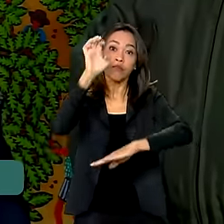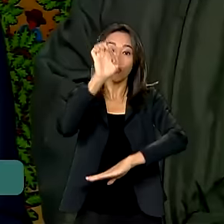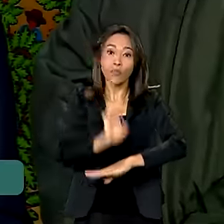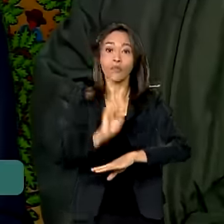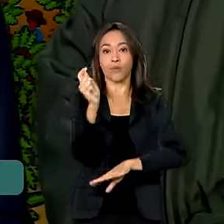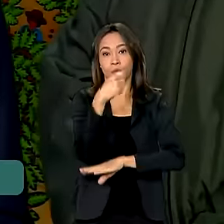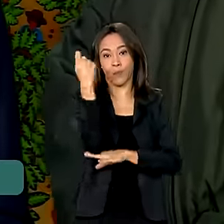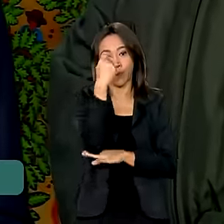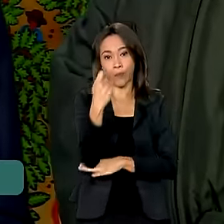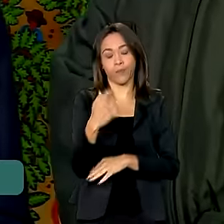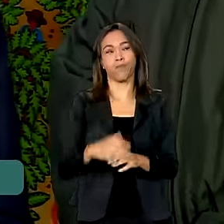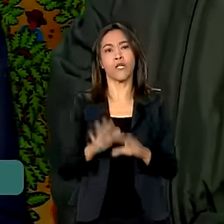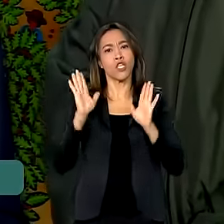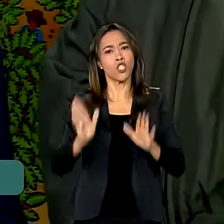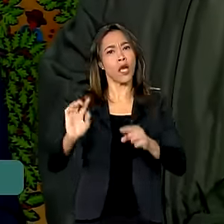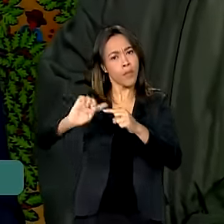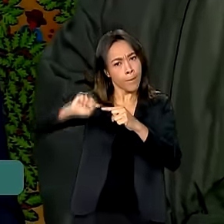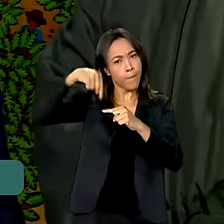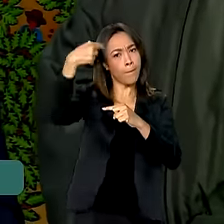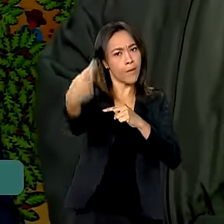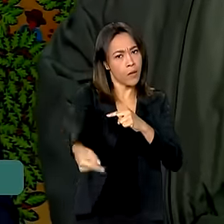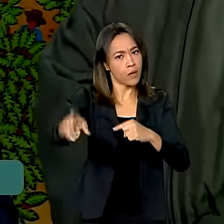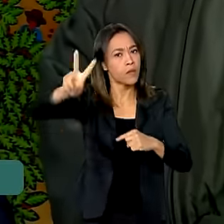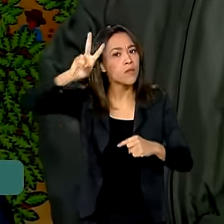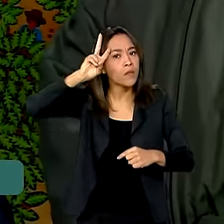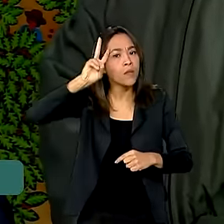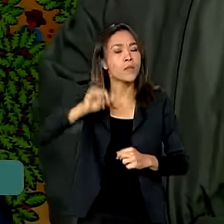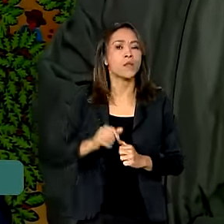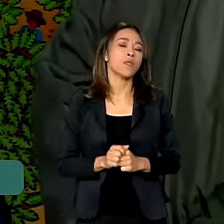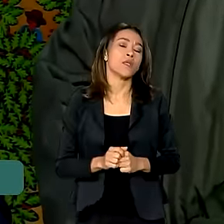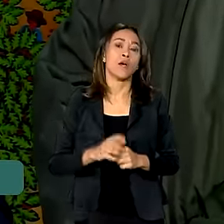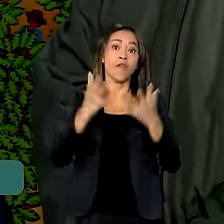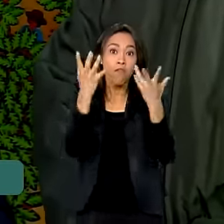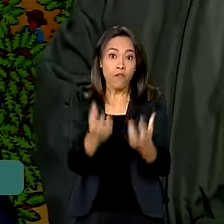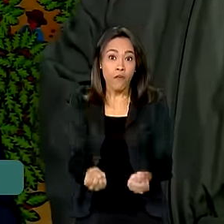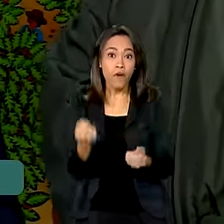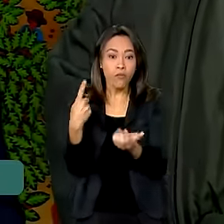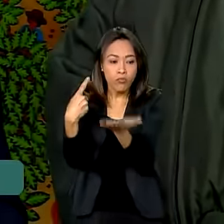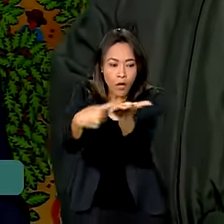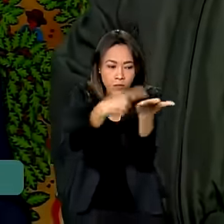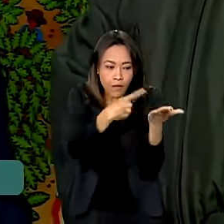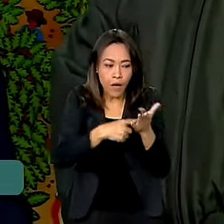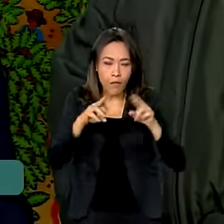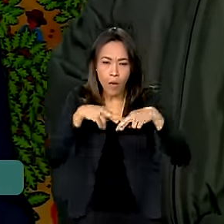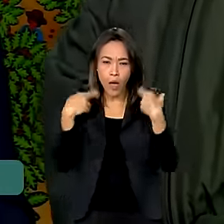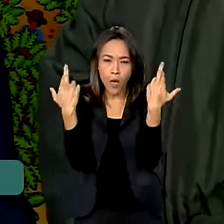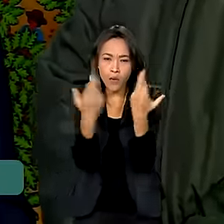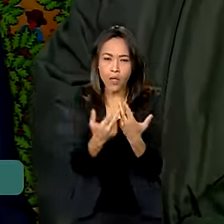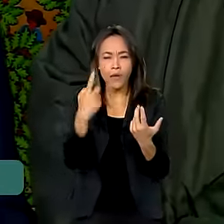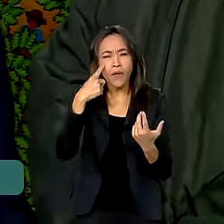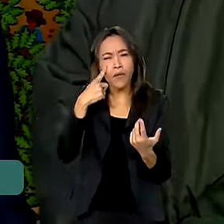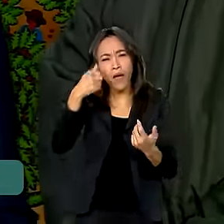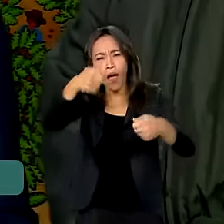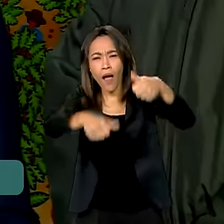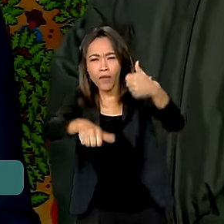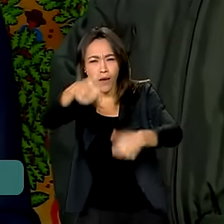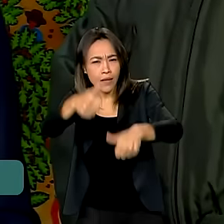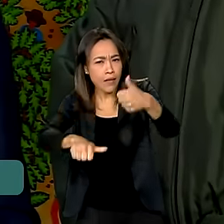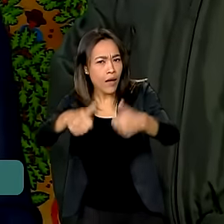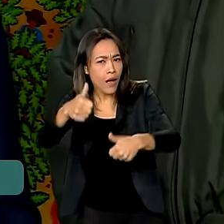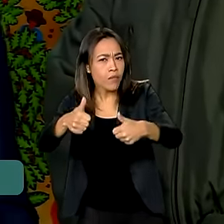do Sul. Já na próxima segunda-feira, nós fazermos uma reunião e avaliarmos uma